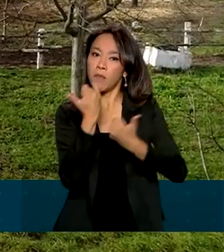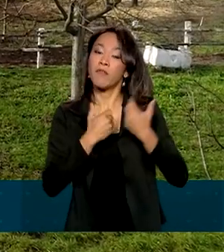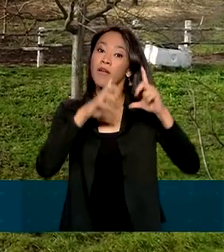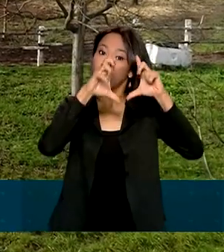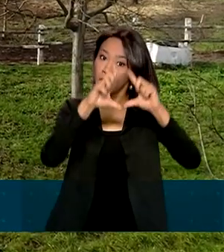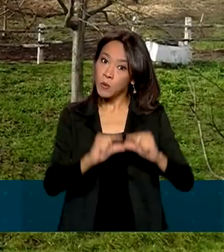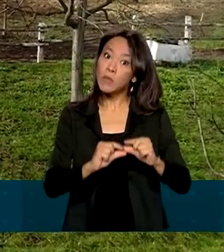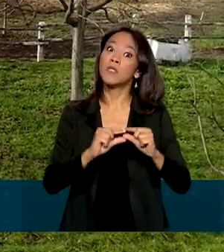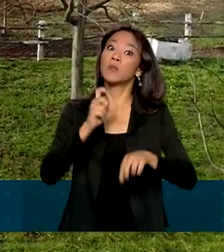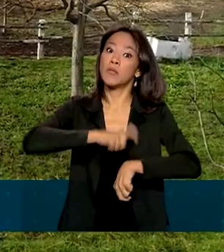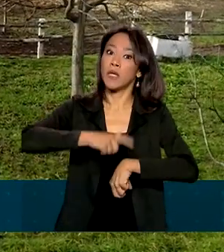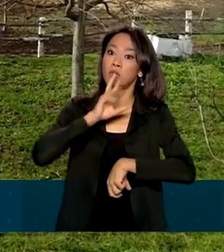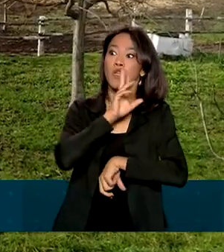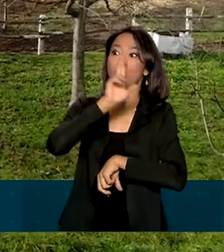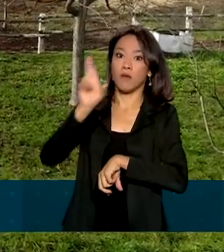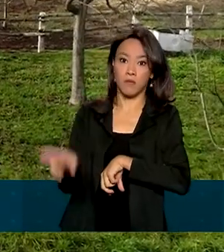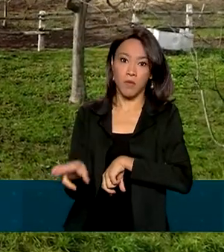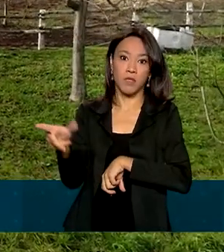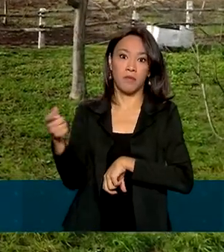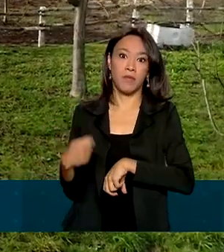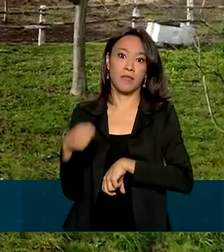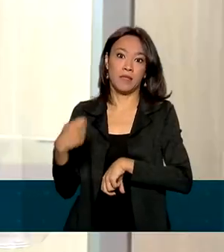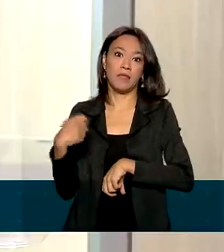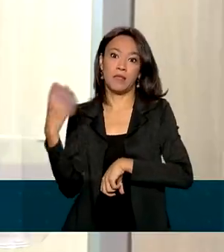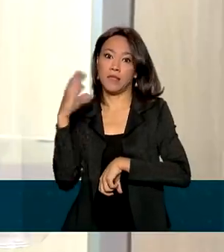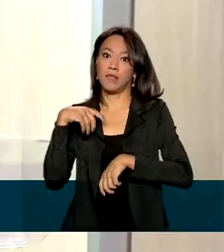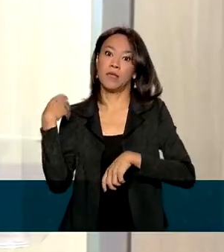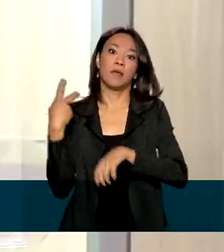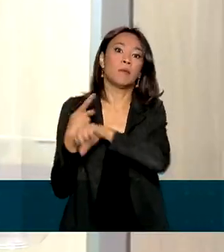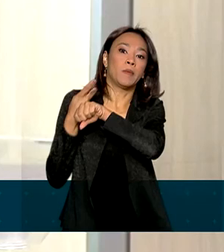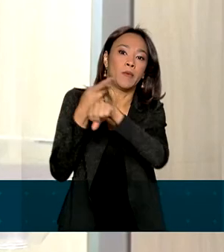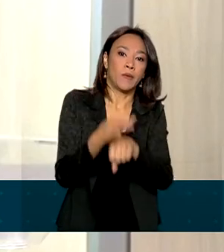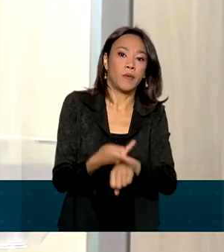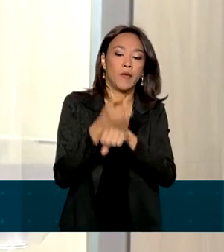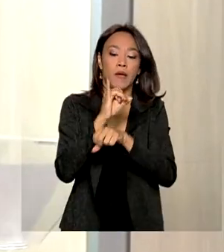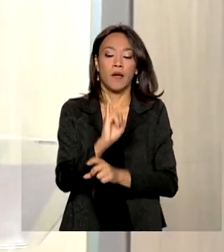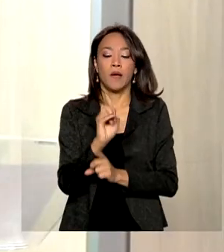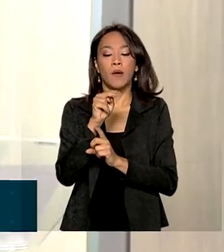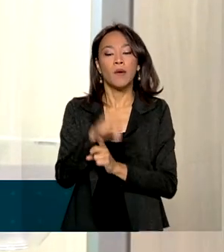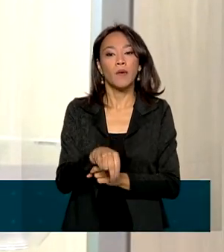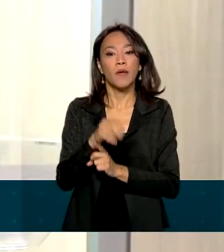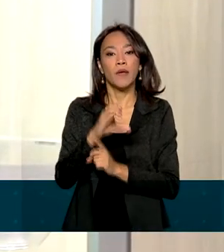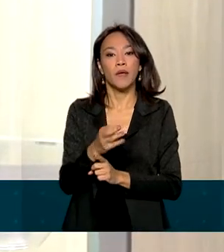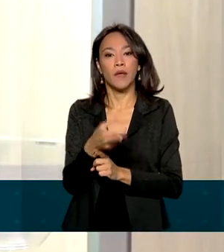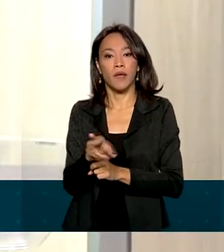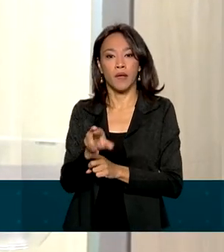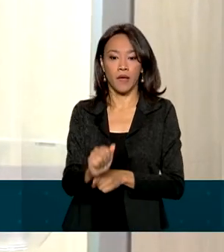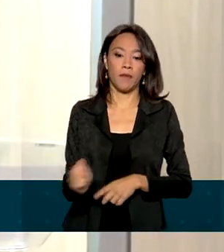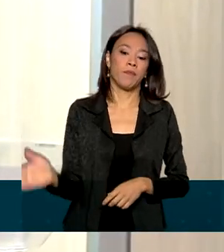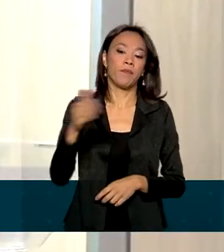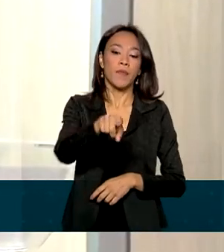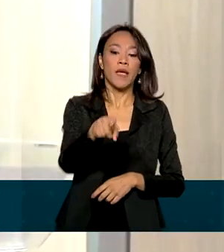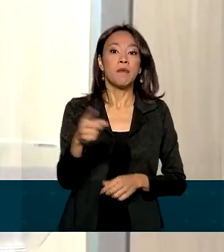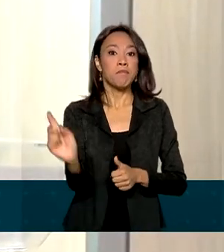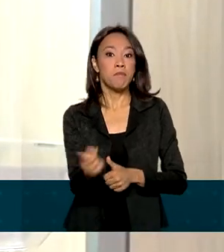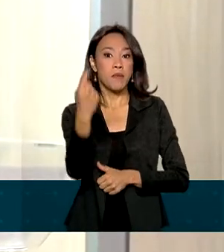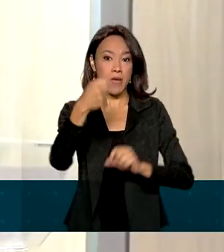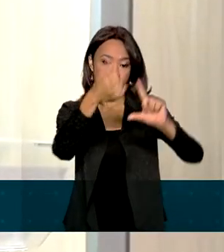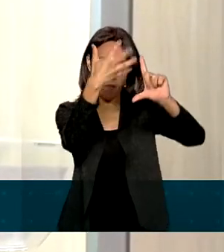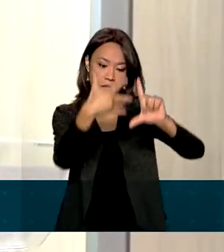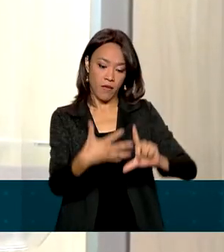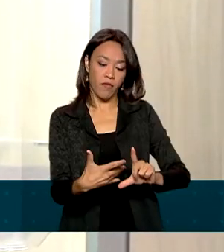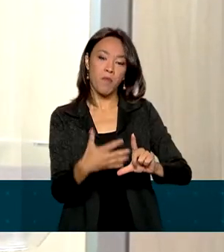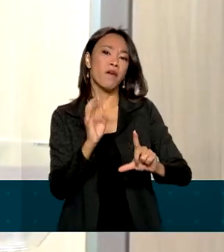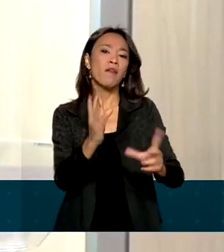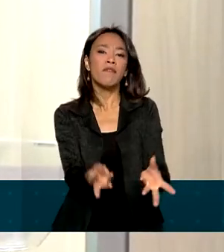resposta de quem precisa recorrer ao INCRA. Essa primeira plataforma de governança que vai dar o principal, que é o quê?